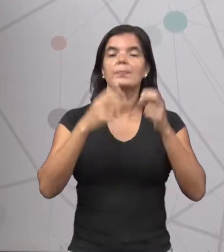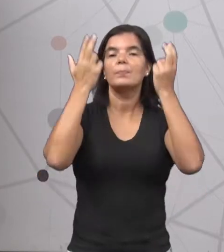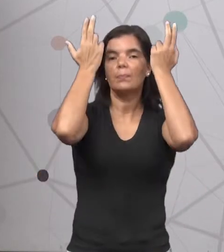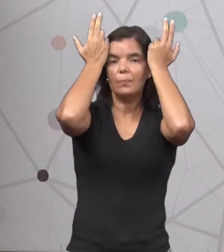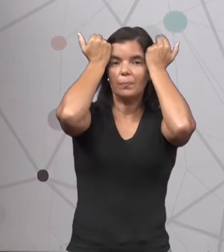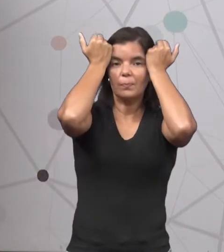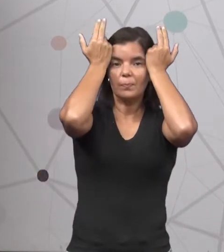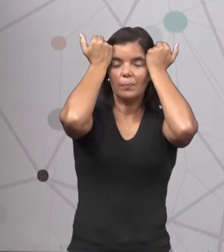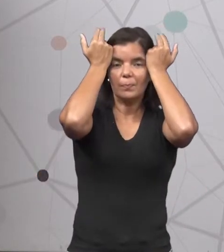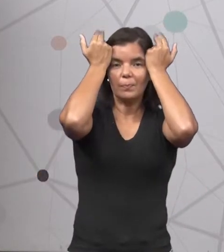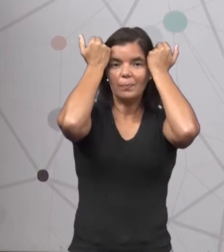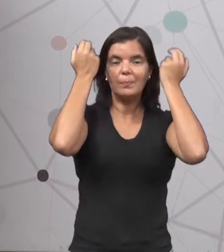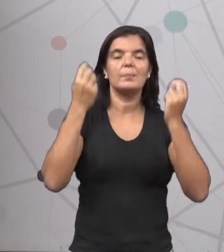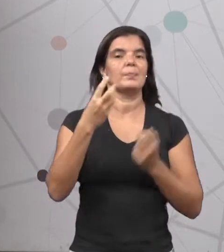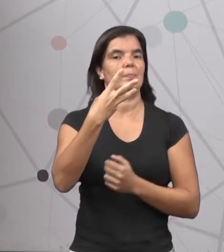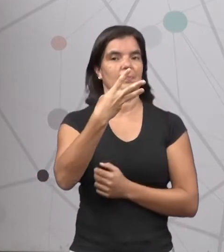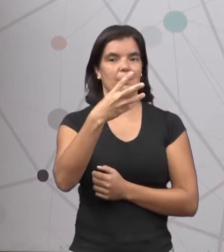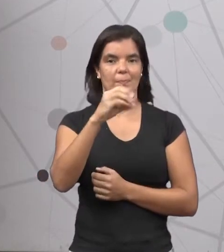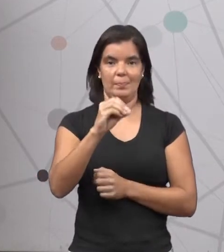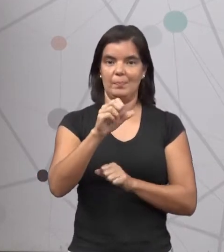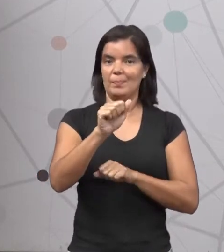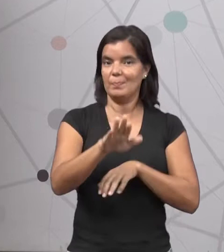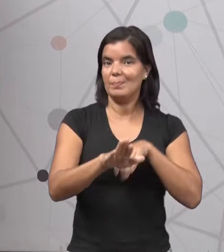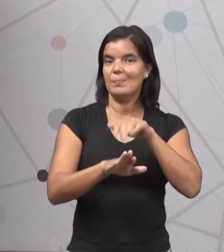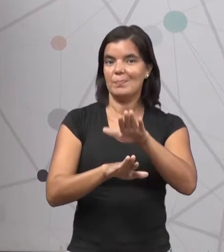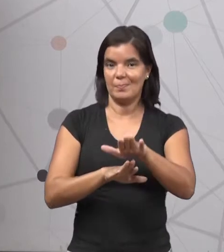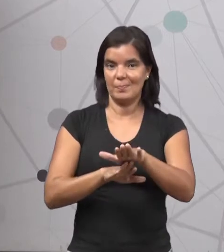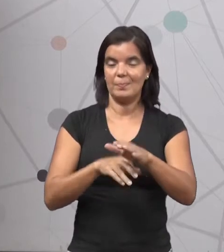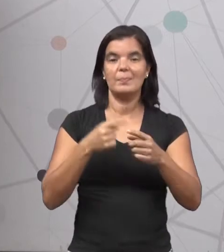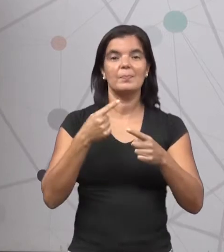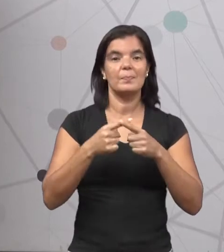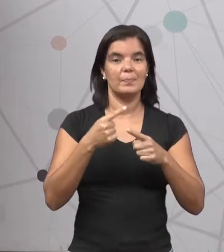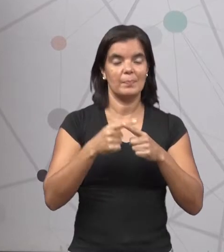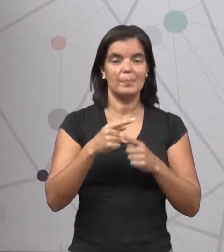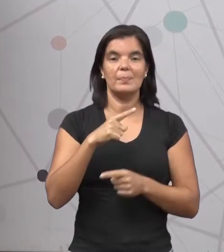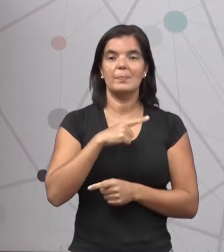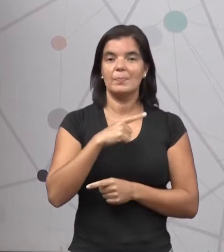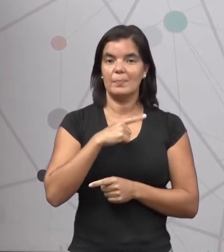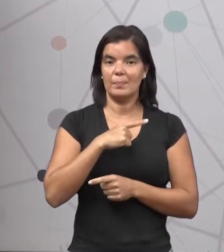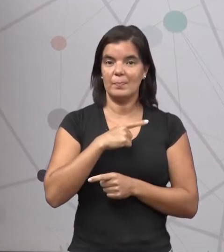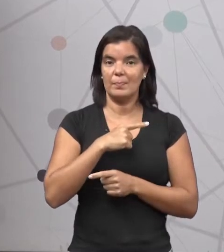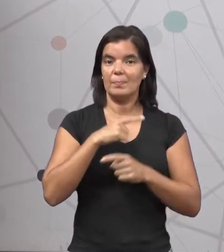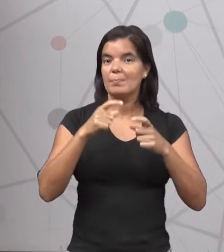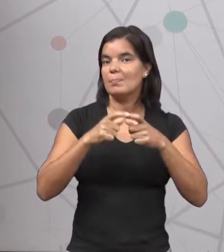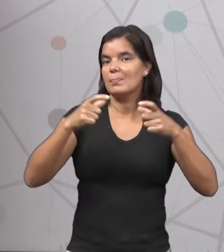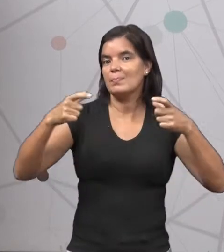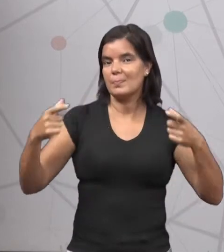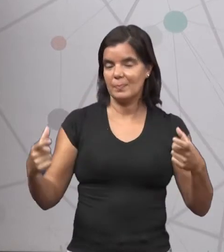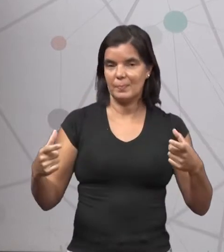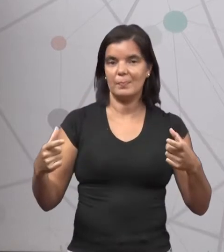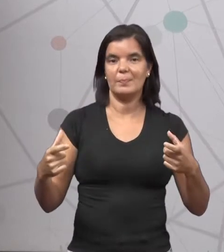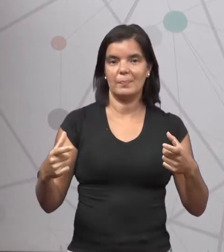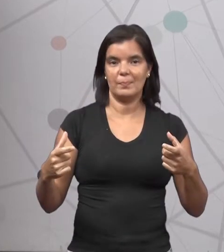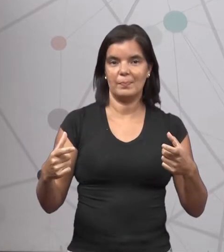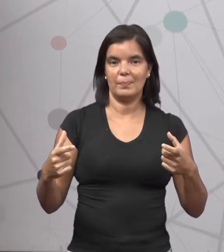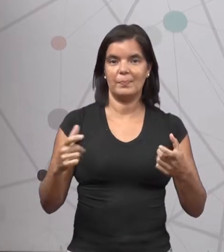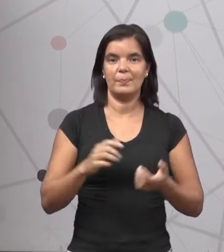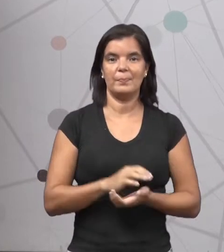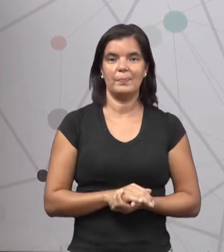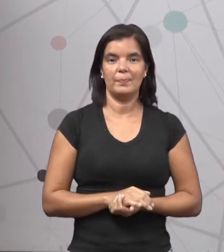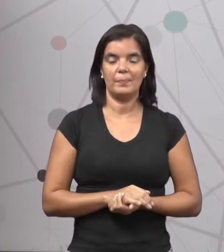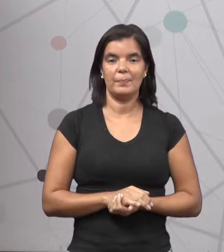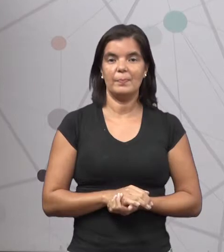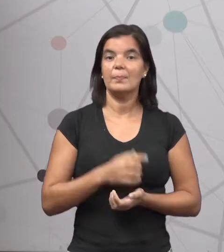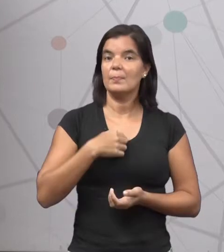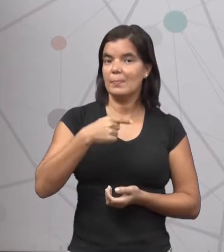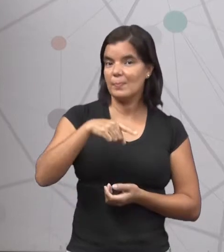deu 30 passos porque ela tinha o passo maior, não é mesmo? Ela